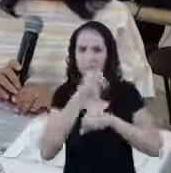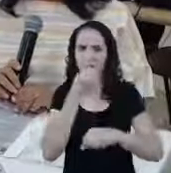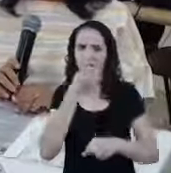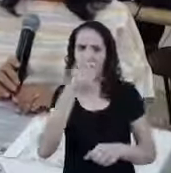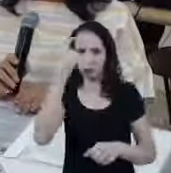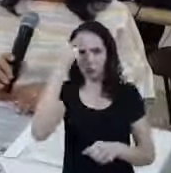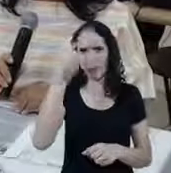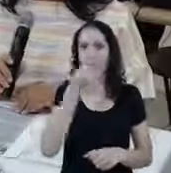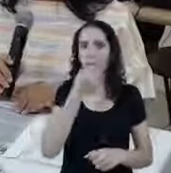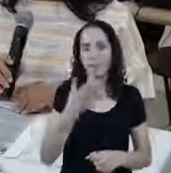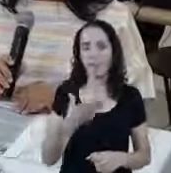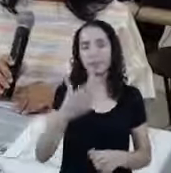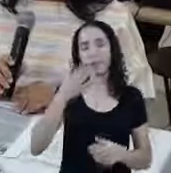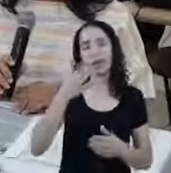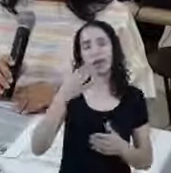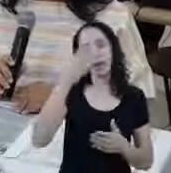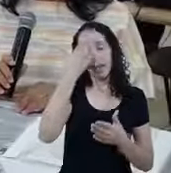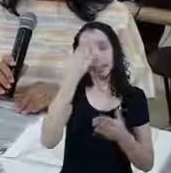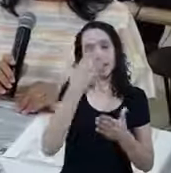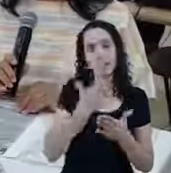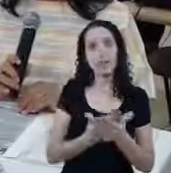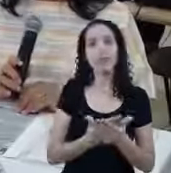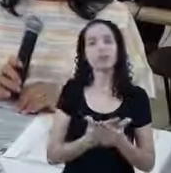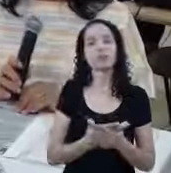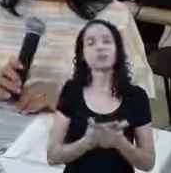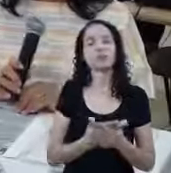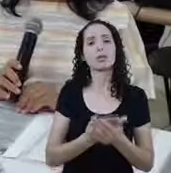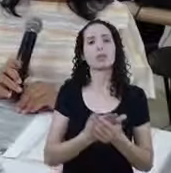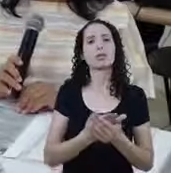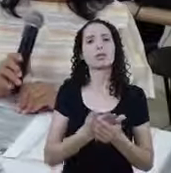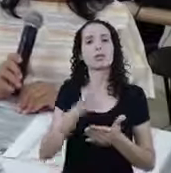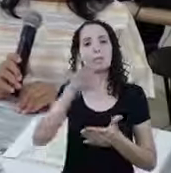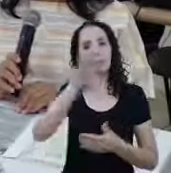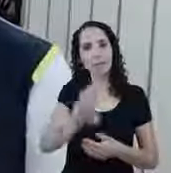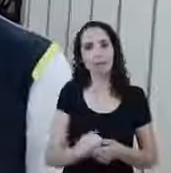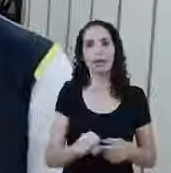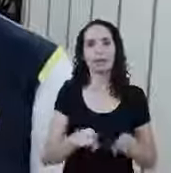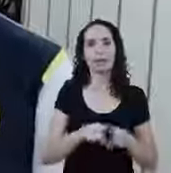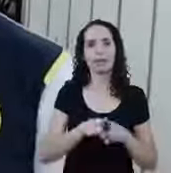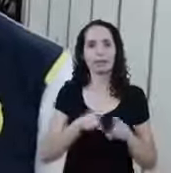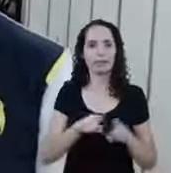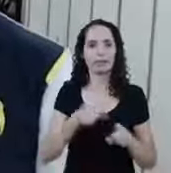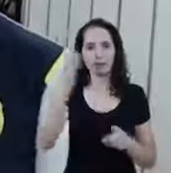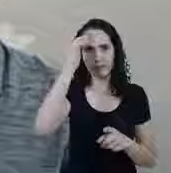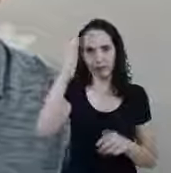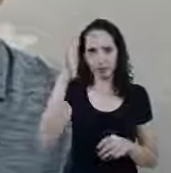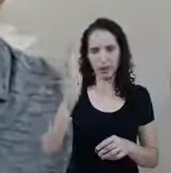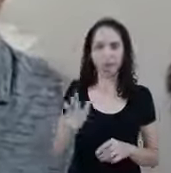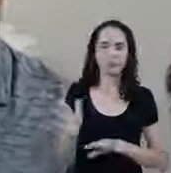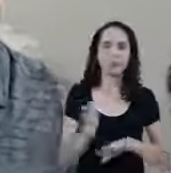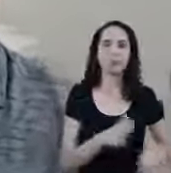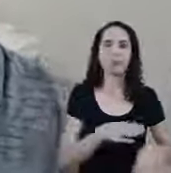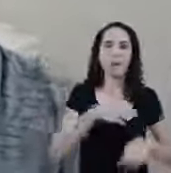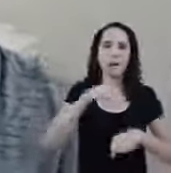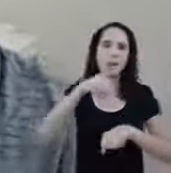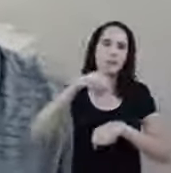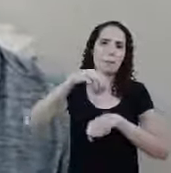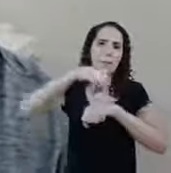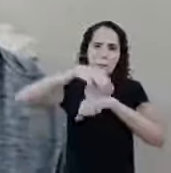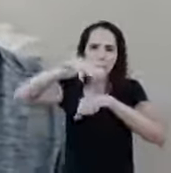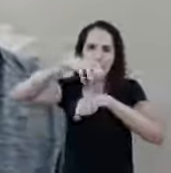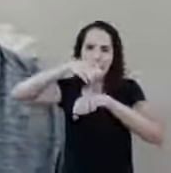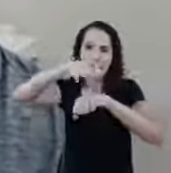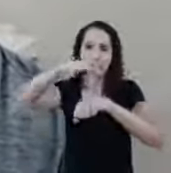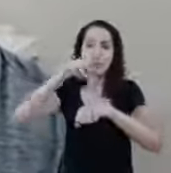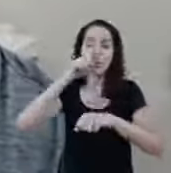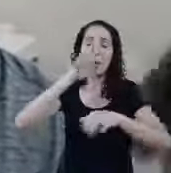execução A gente espera que seja boa também Para a população poder Usufruir disso Que vai ser muito importante E só uma dica gente Cuidado com essas filhas